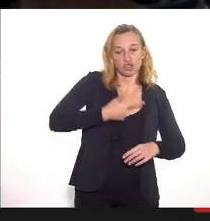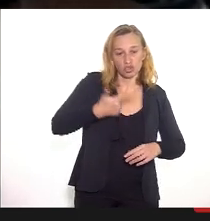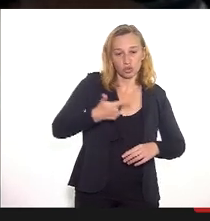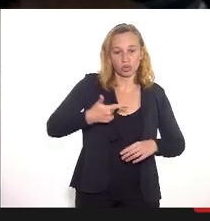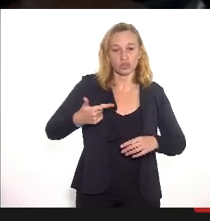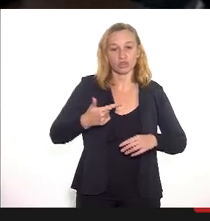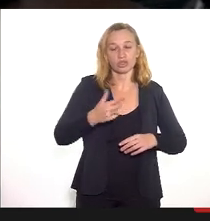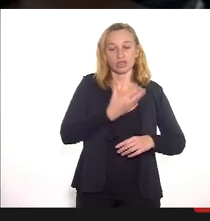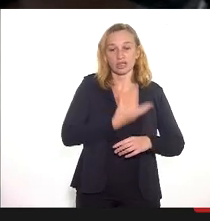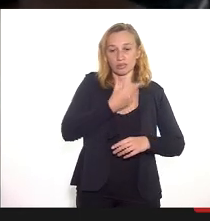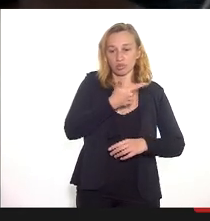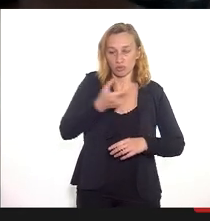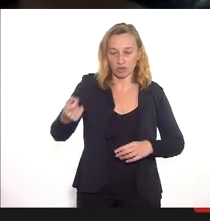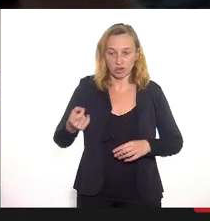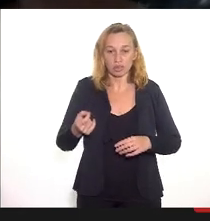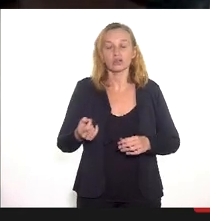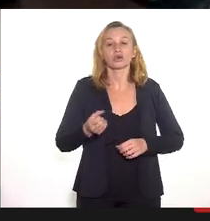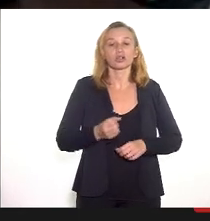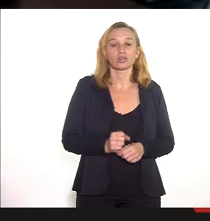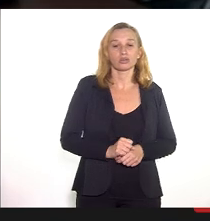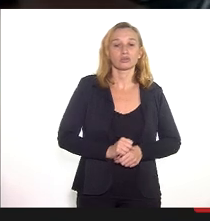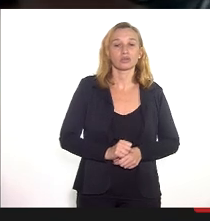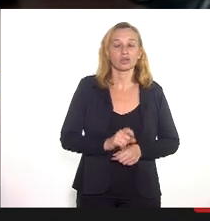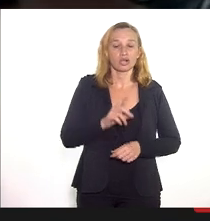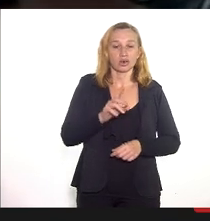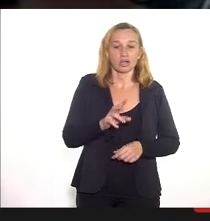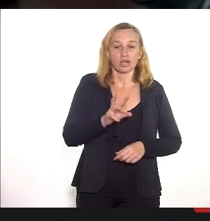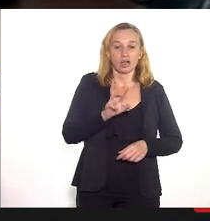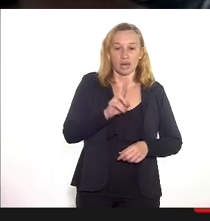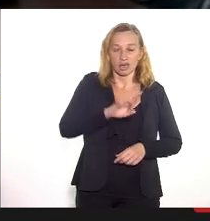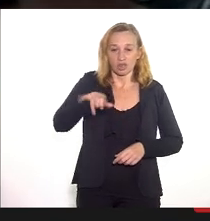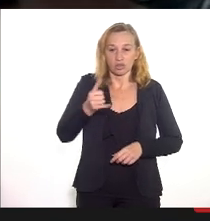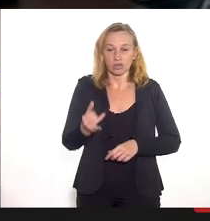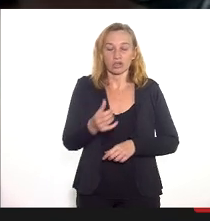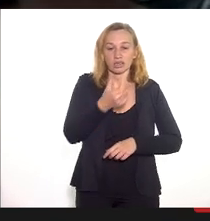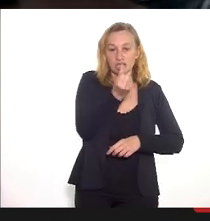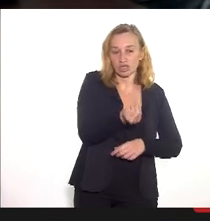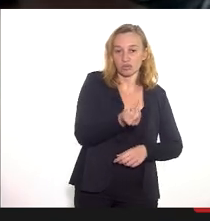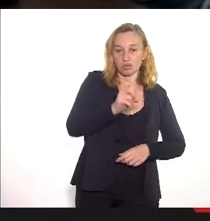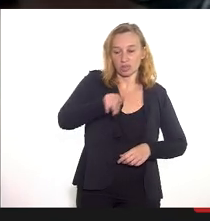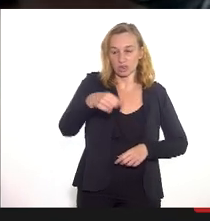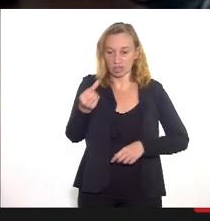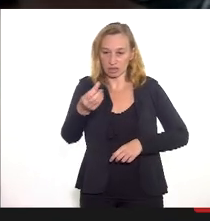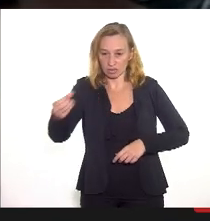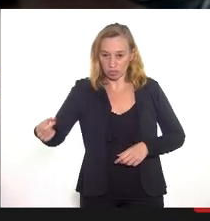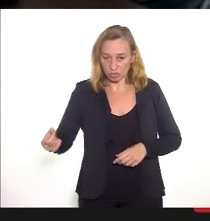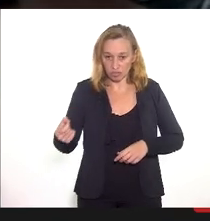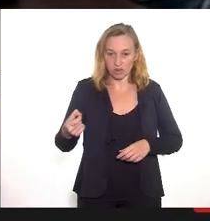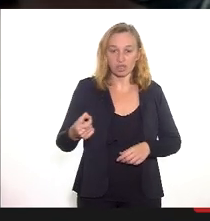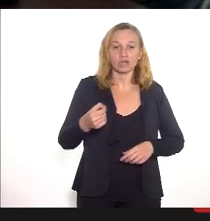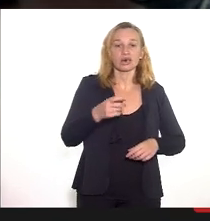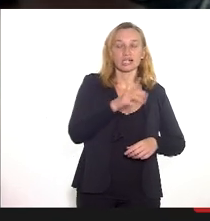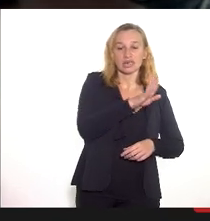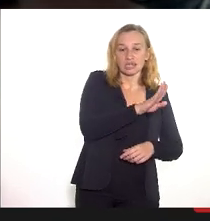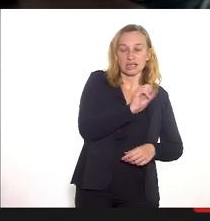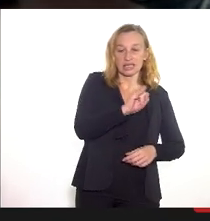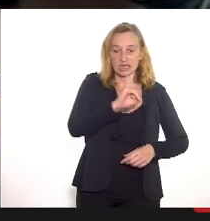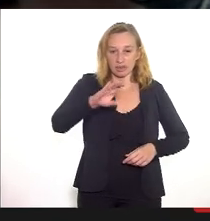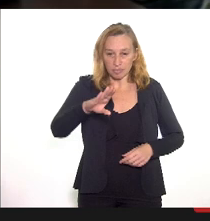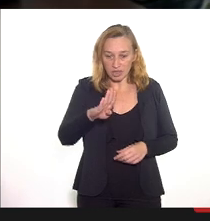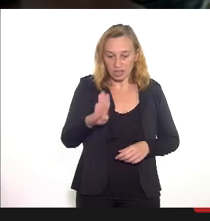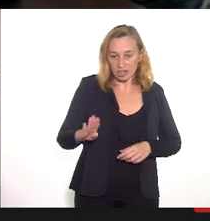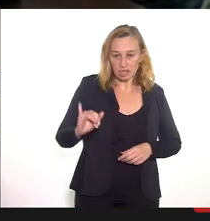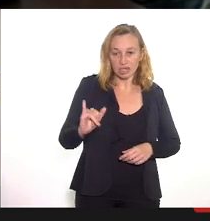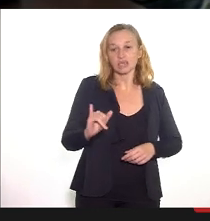deliberação em CBRJ número 6.186 de 2020 e deliberação CIB número